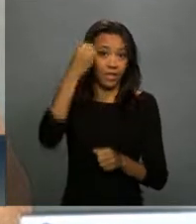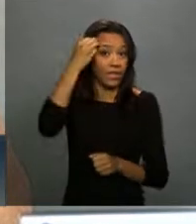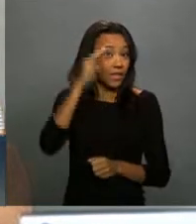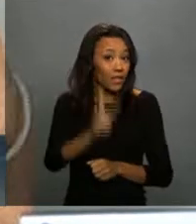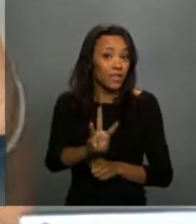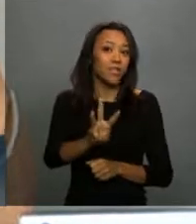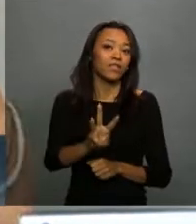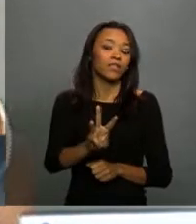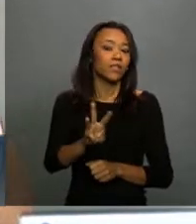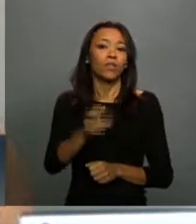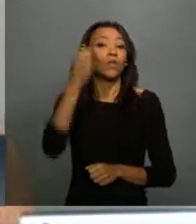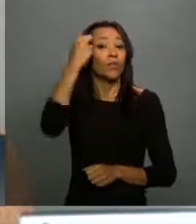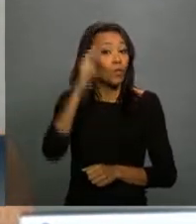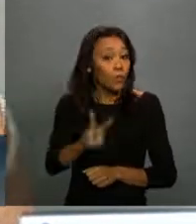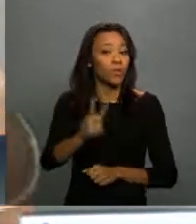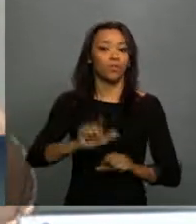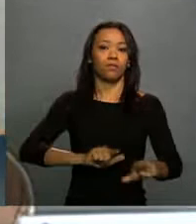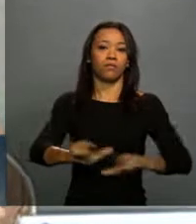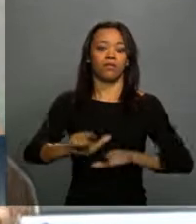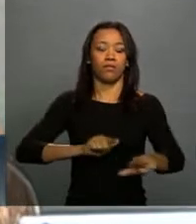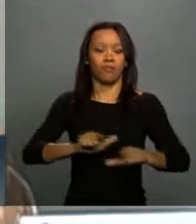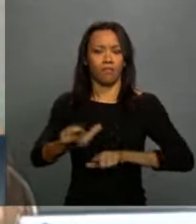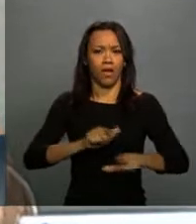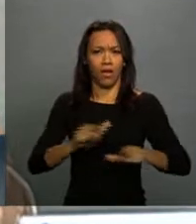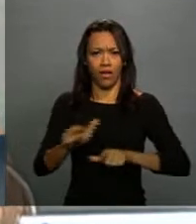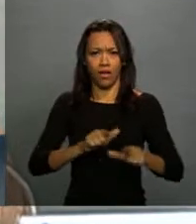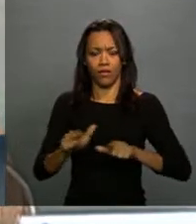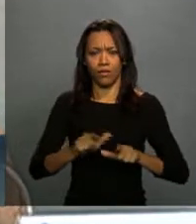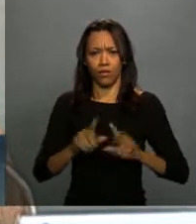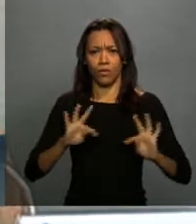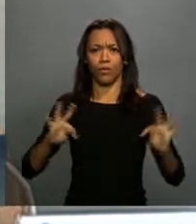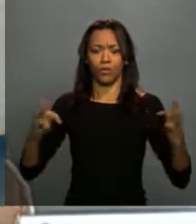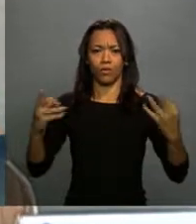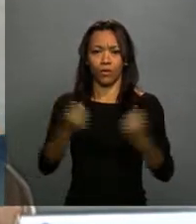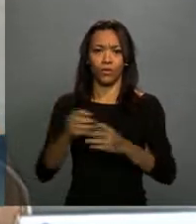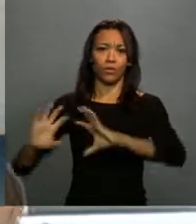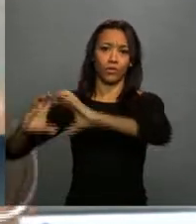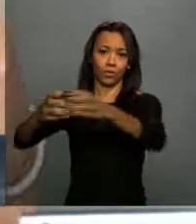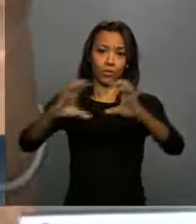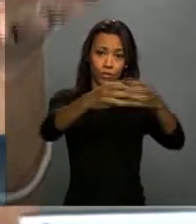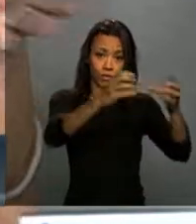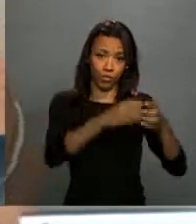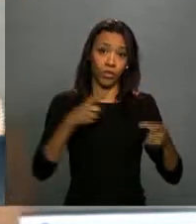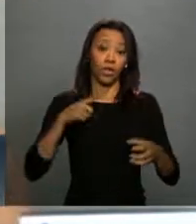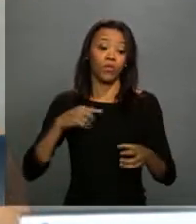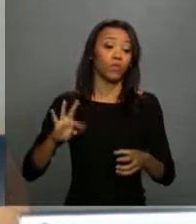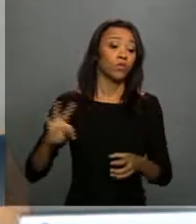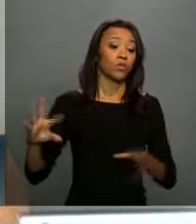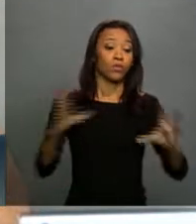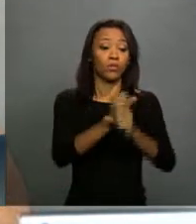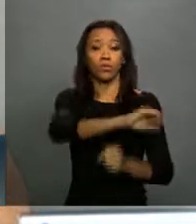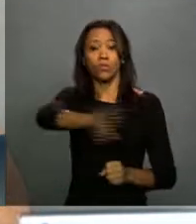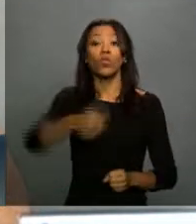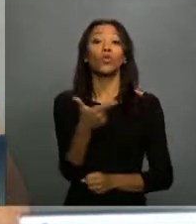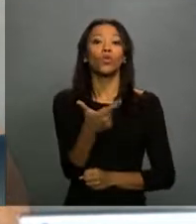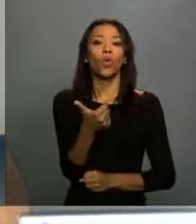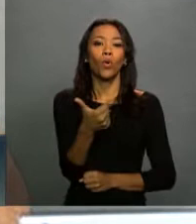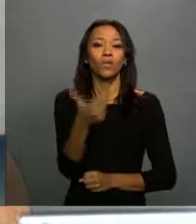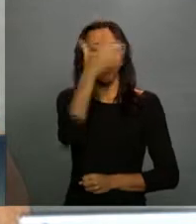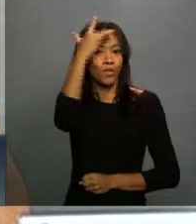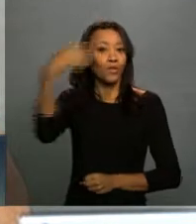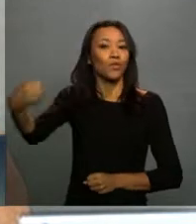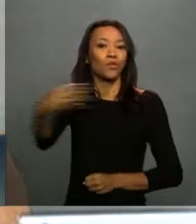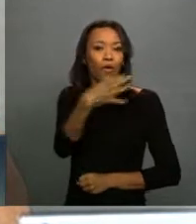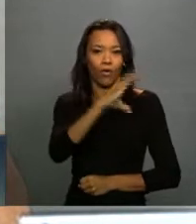dois dias de trabalho, com todas as equipes de Emo Rede. Nós temos 12 coordenadores novos que também estão chegando